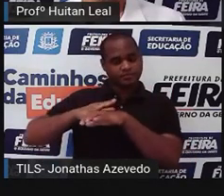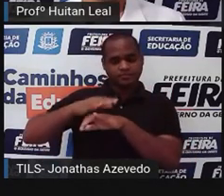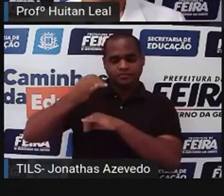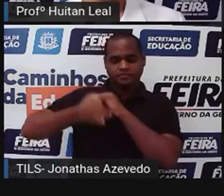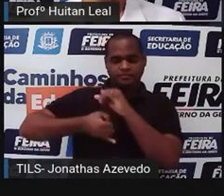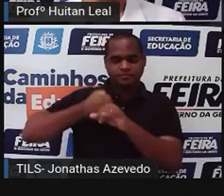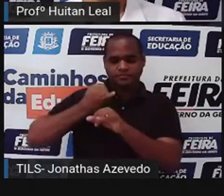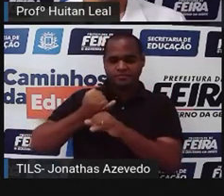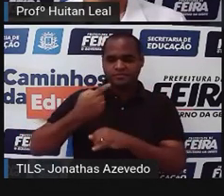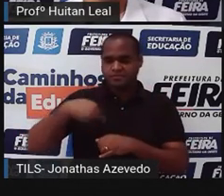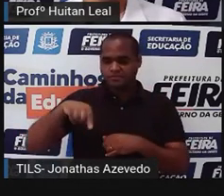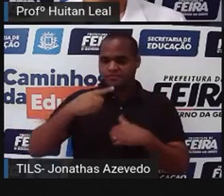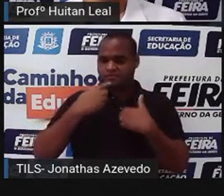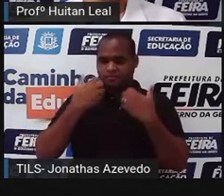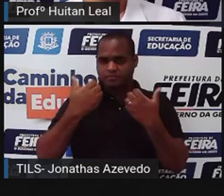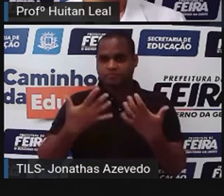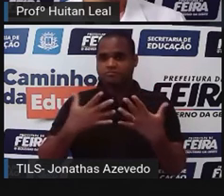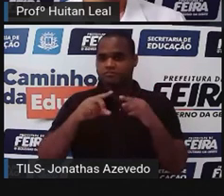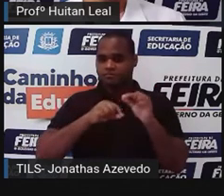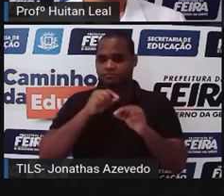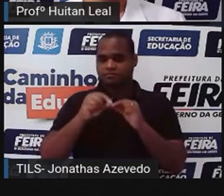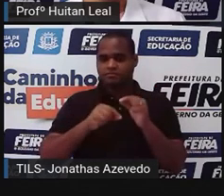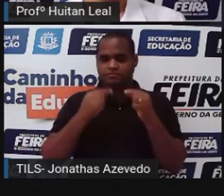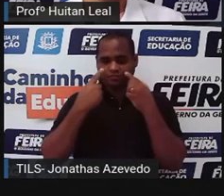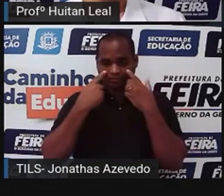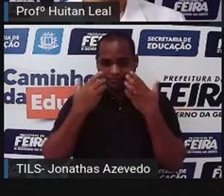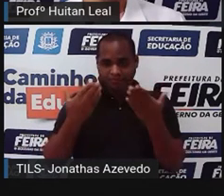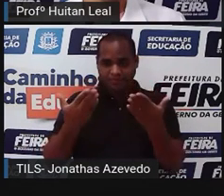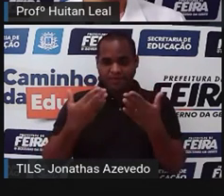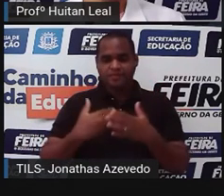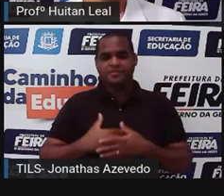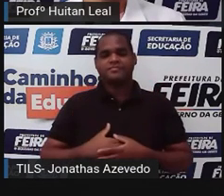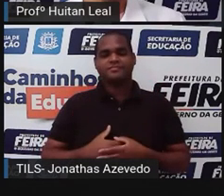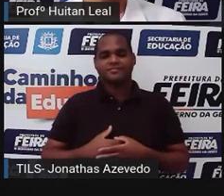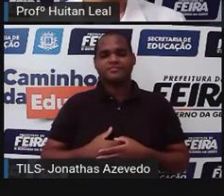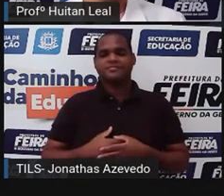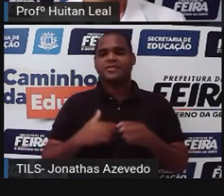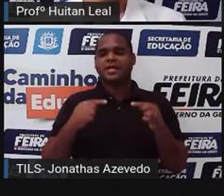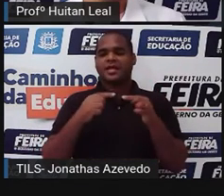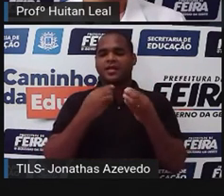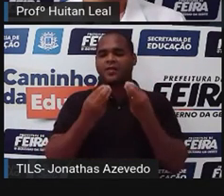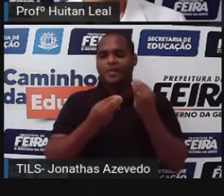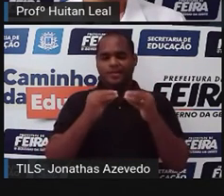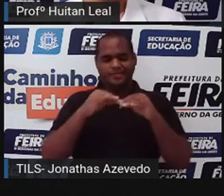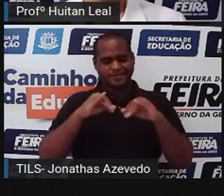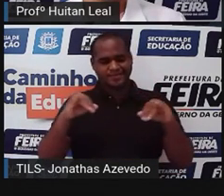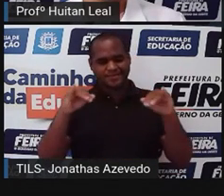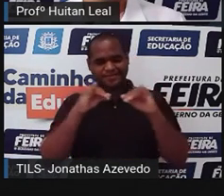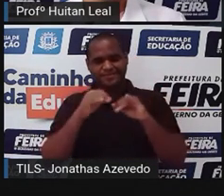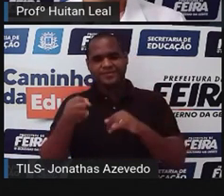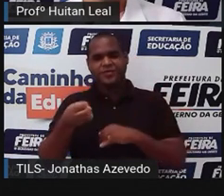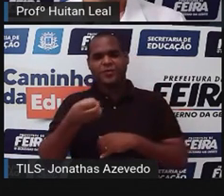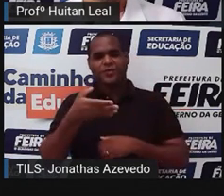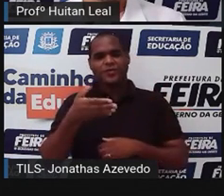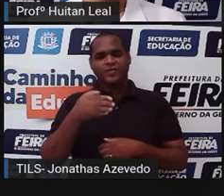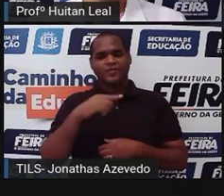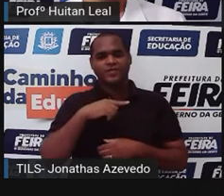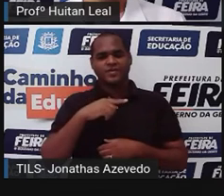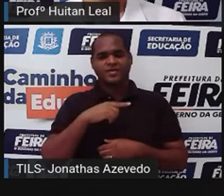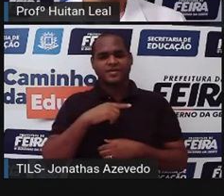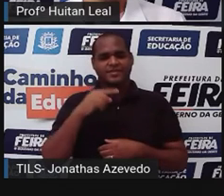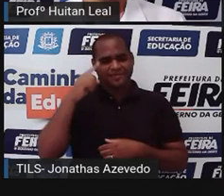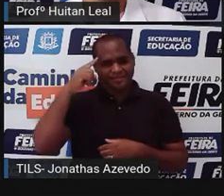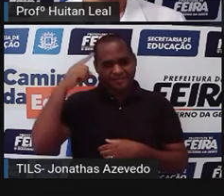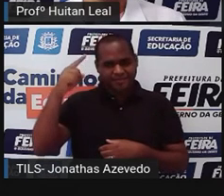como nós já falamos, observe bem aqui, essa notícia, como ela está sendo atualizada, não é? Não é mais